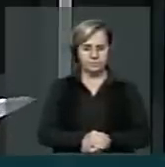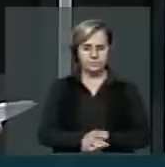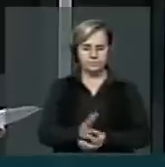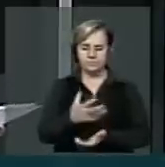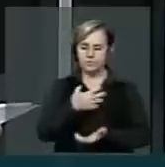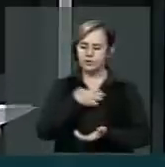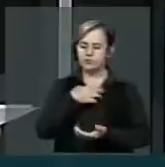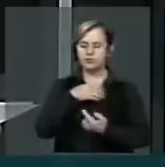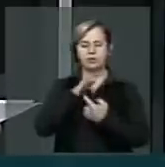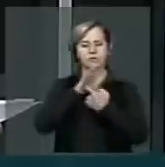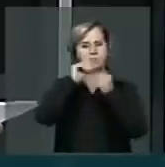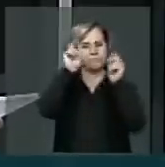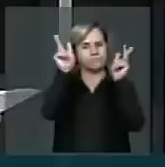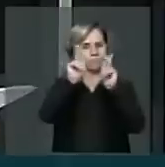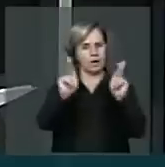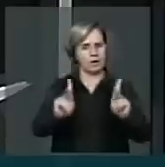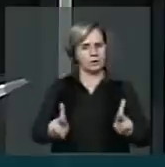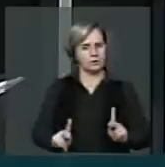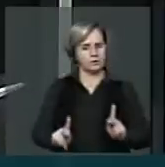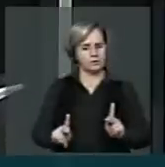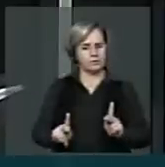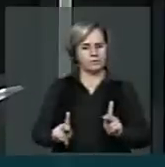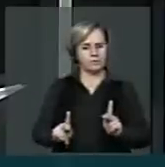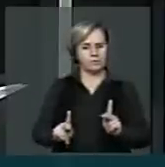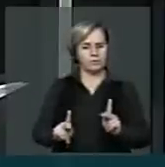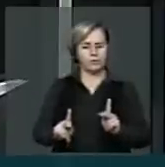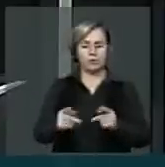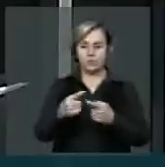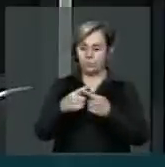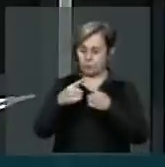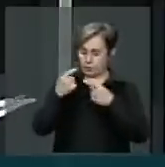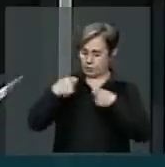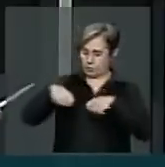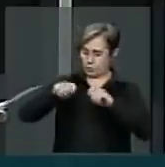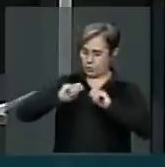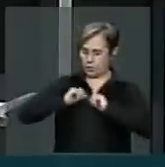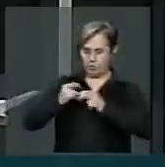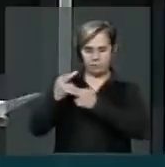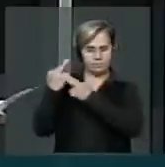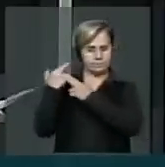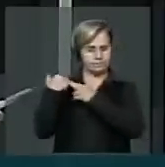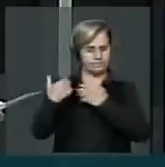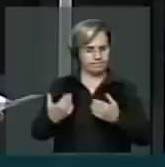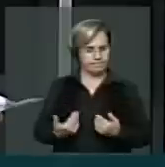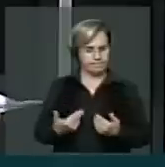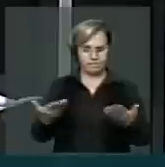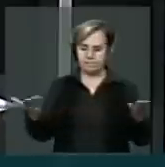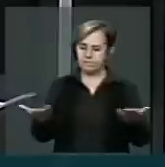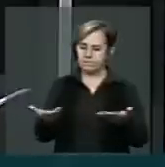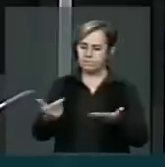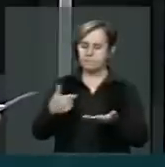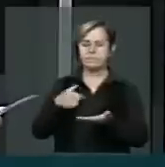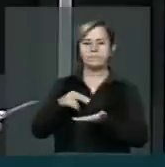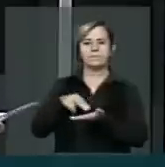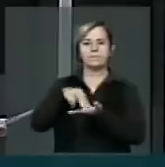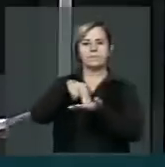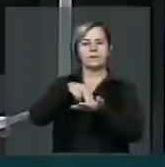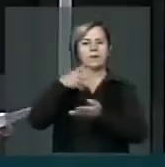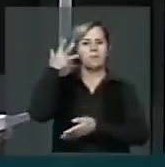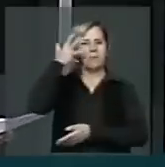pacífica a que nos foi designado e daqui desta tribuna os